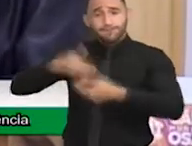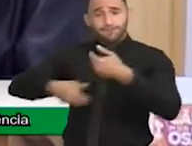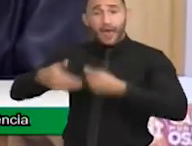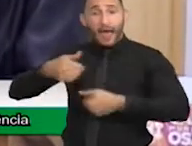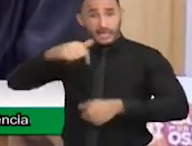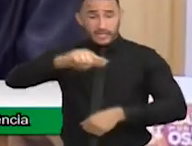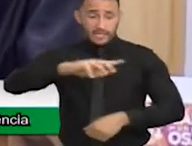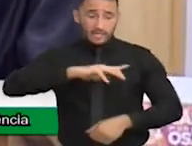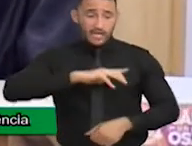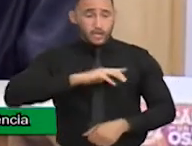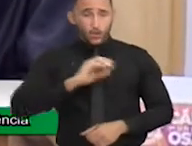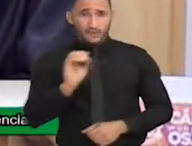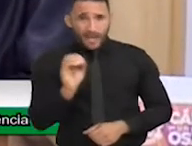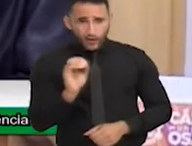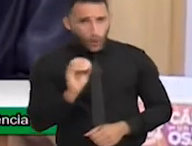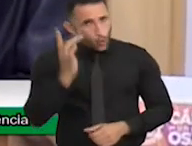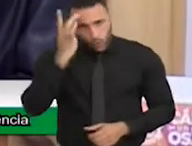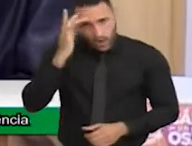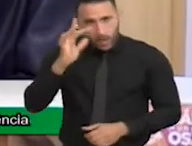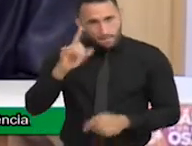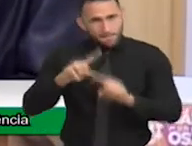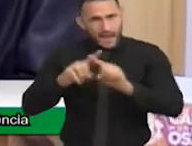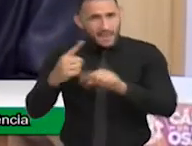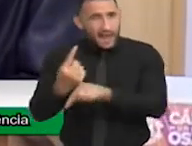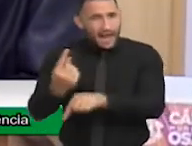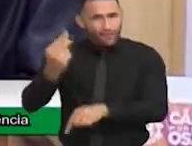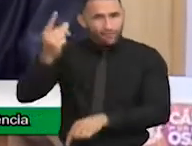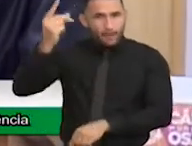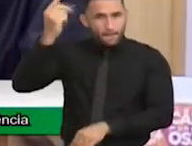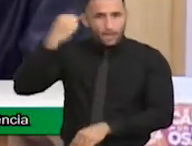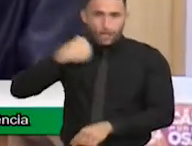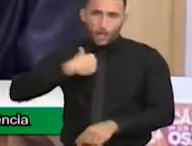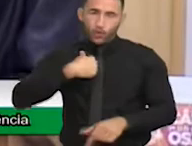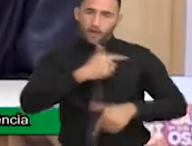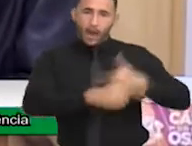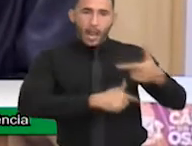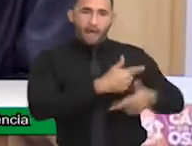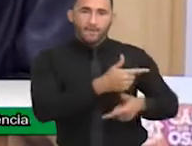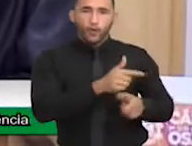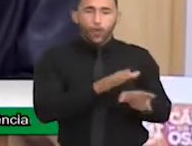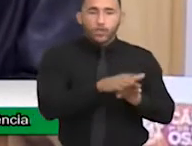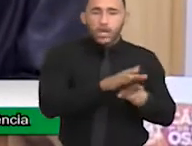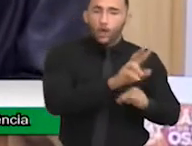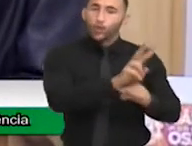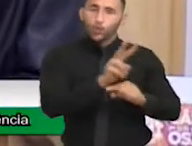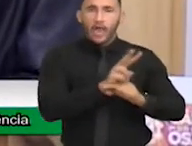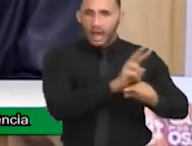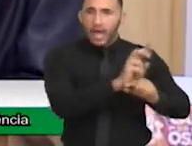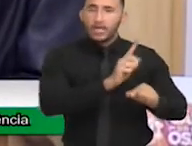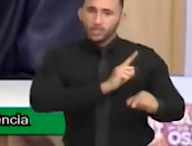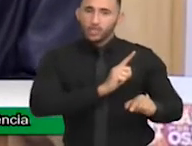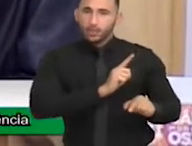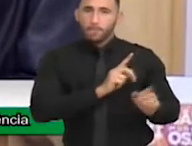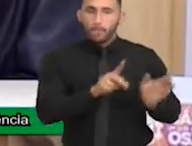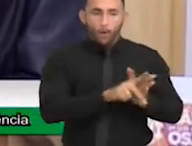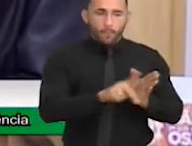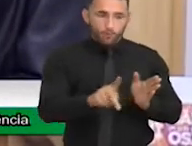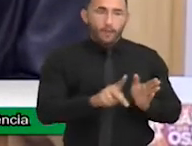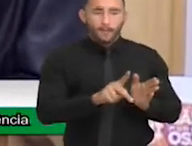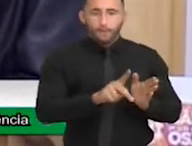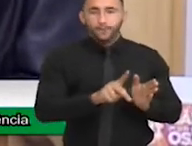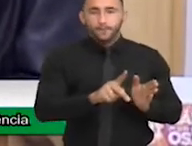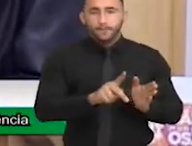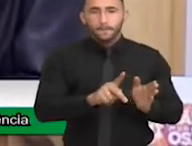rede de Osasco tem um... Não sei se ainda tem, mas enquanto eu era conselheiro tutelar, tinha um atendimento. A mulher, a adolescente